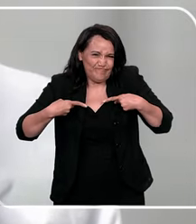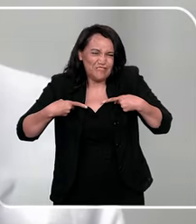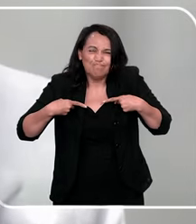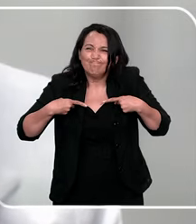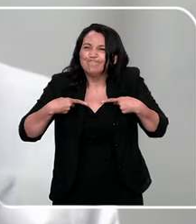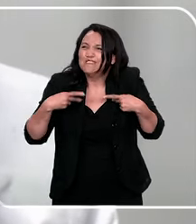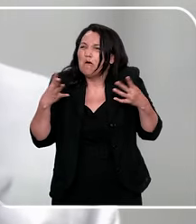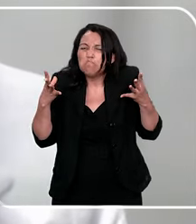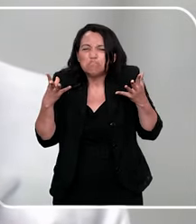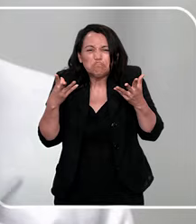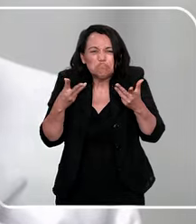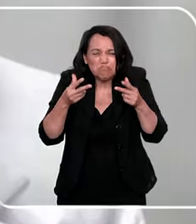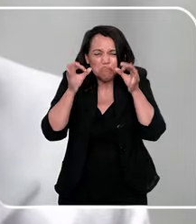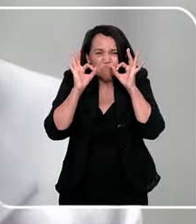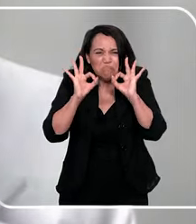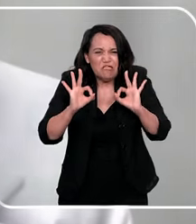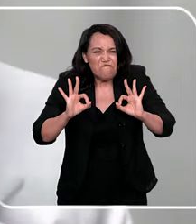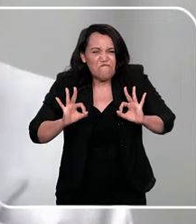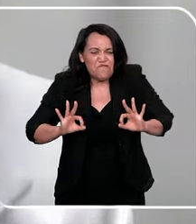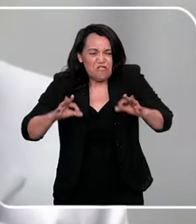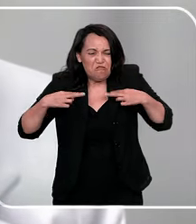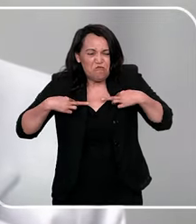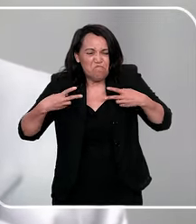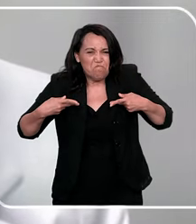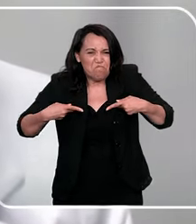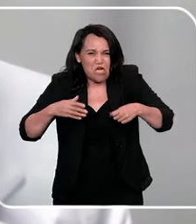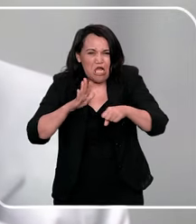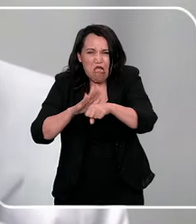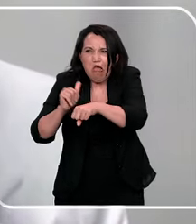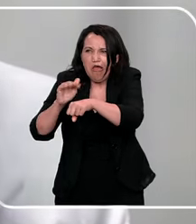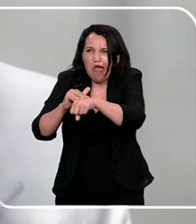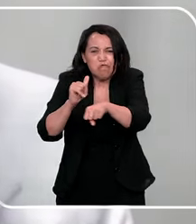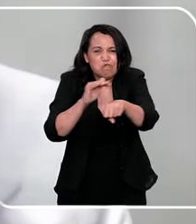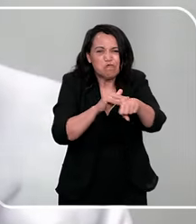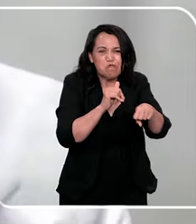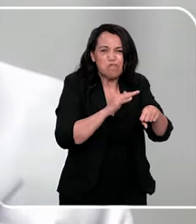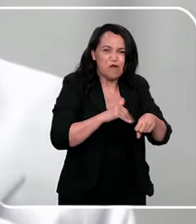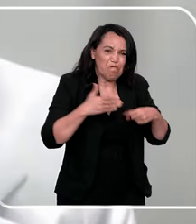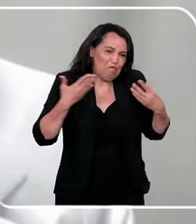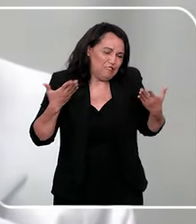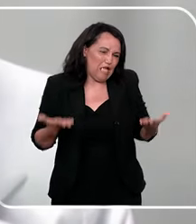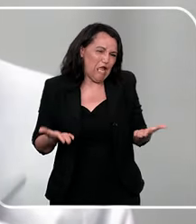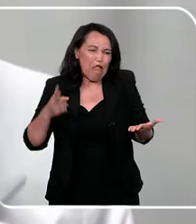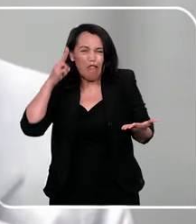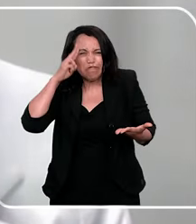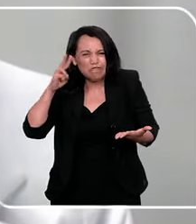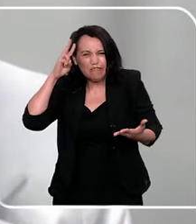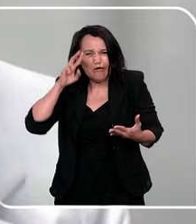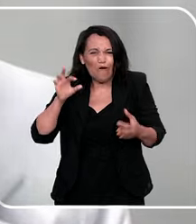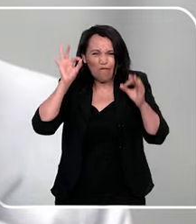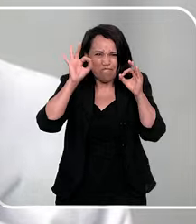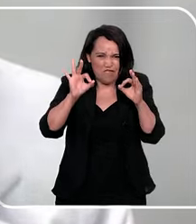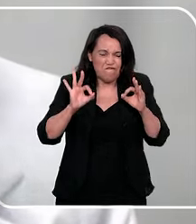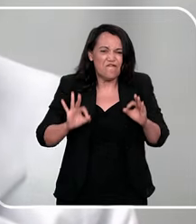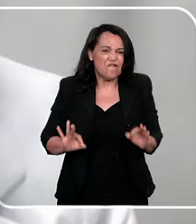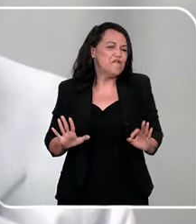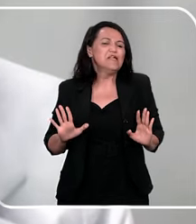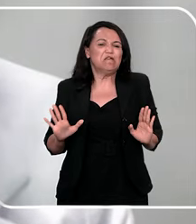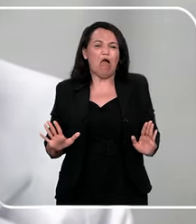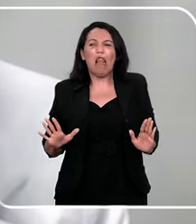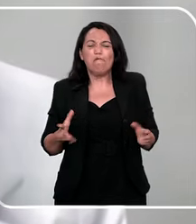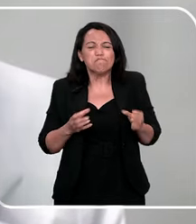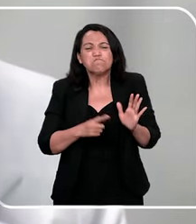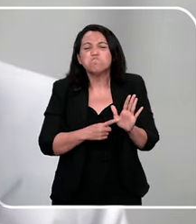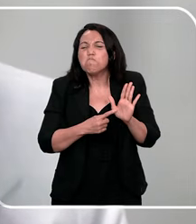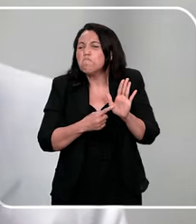acolhedor, fantástico, humano, caridoso, cada história linda que ela tem para compartilhar com a gente, não só por isso, mas ela traz